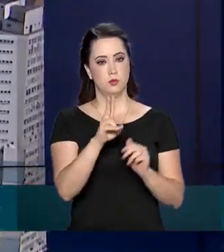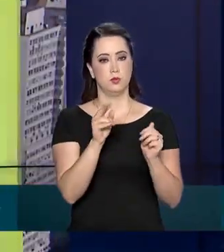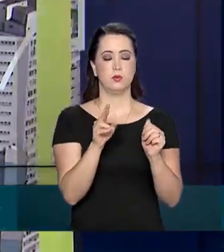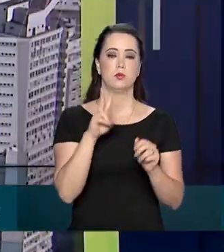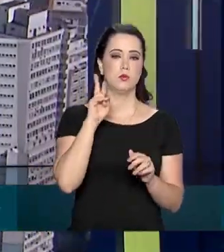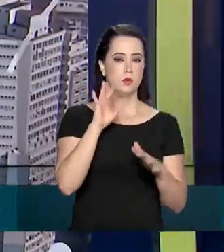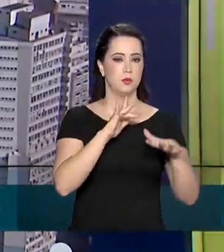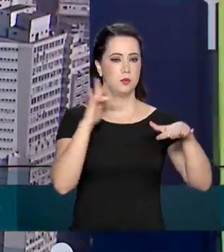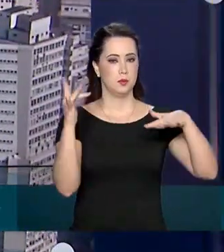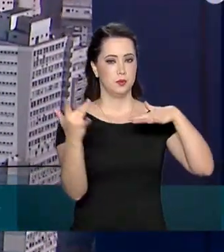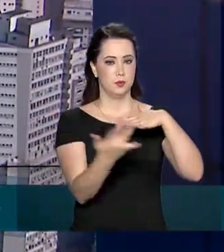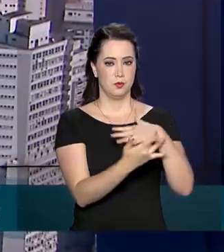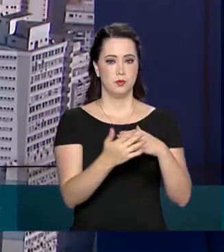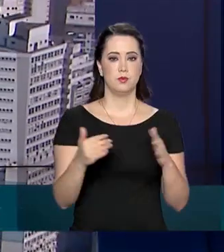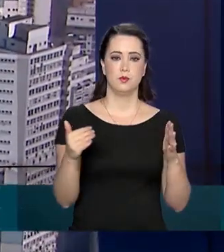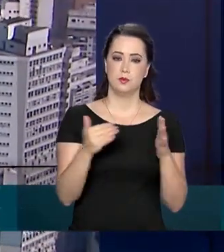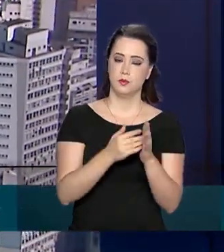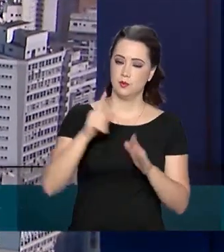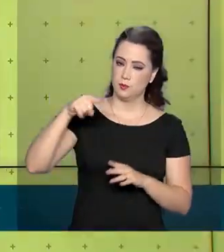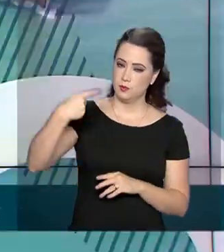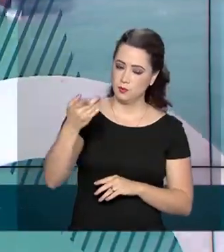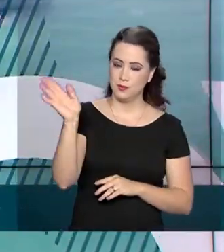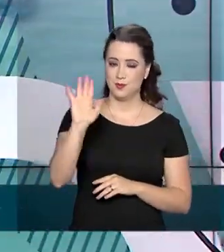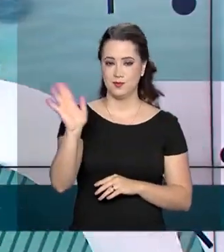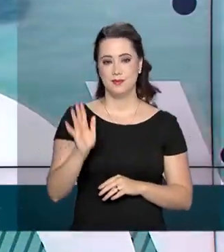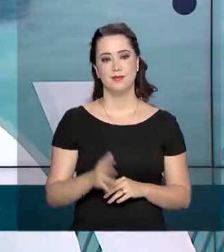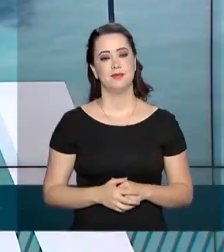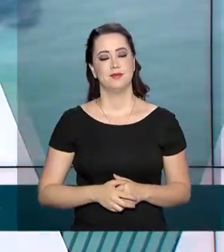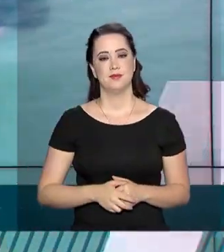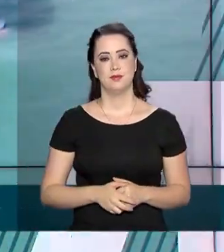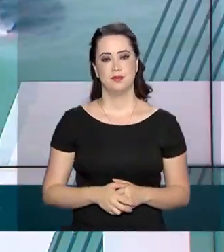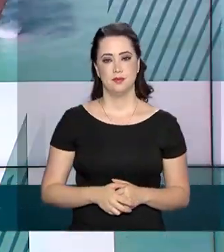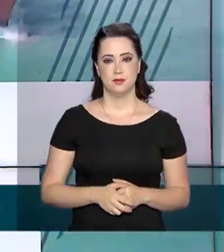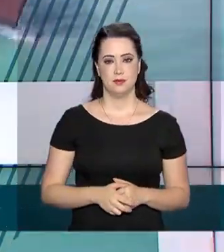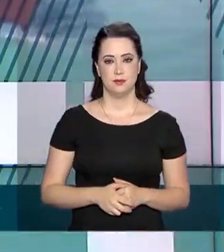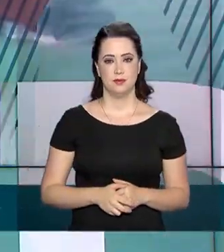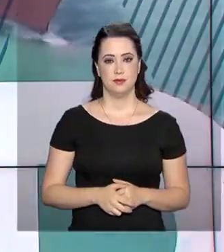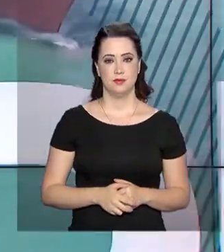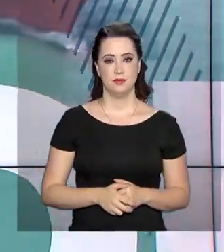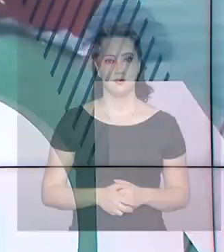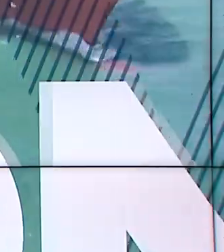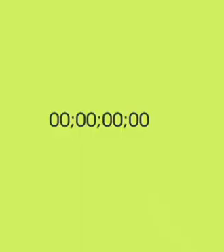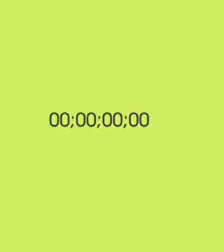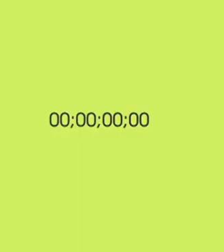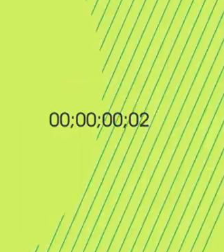Continue nos acompanhando também pelas redes sociais. Nos vemos na próxima edição. Até lá!